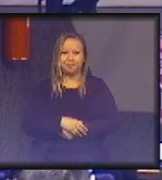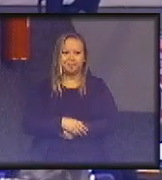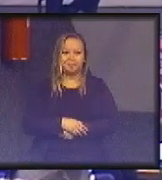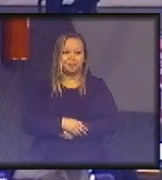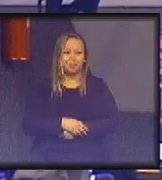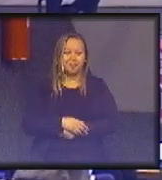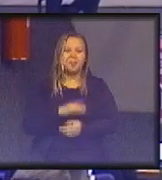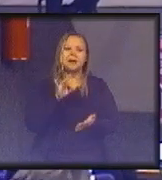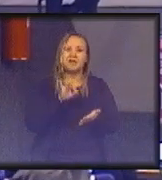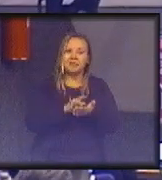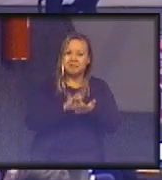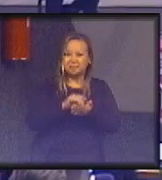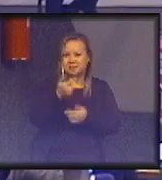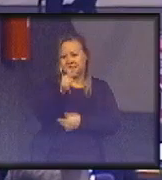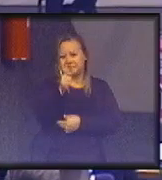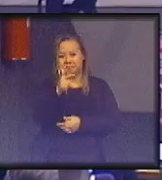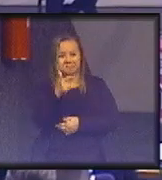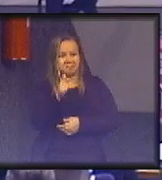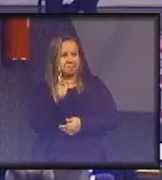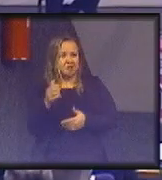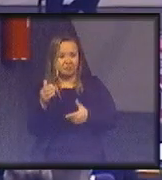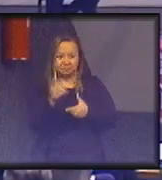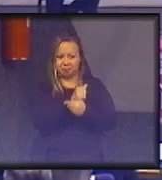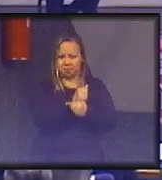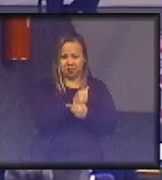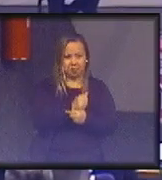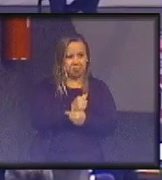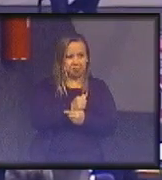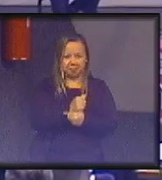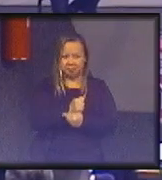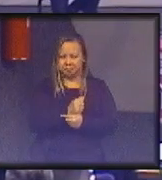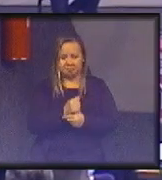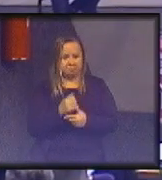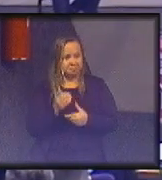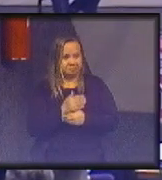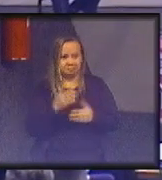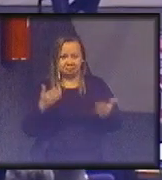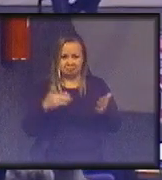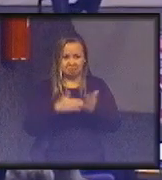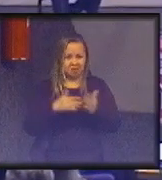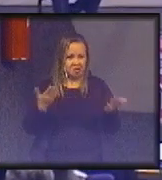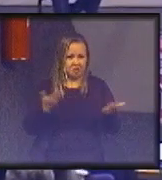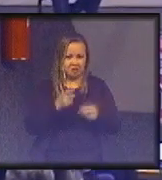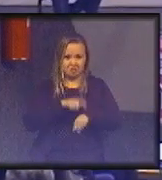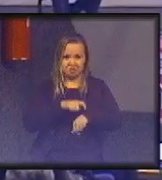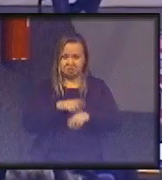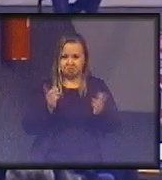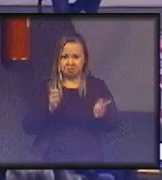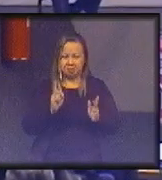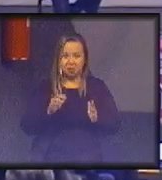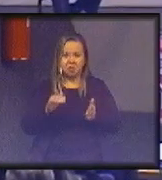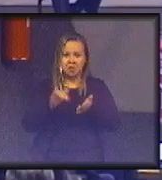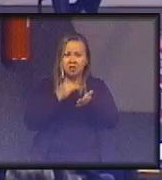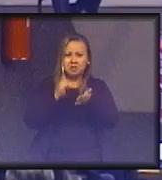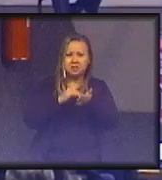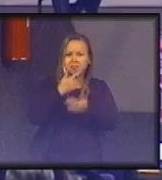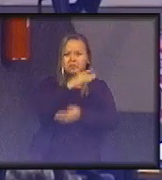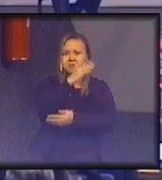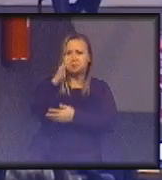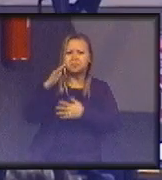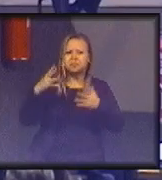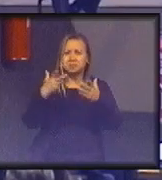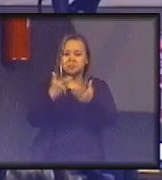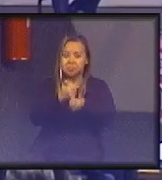na verdade, não teve uma substituição dele, até o momento, pelo menos. A Secretaria de Qualidade Ambiental, que